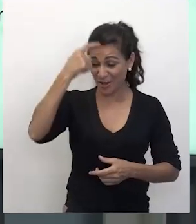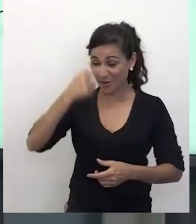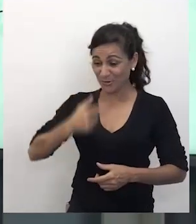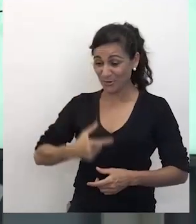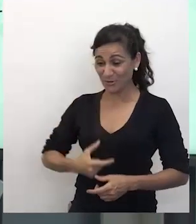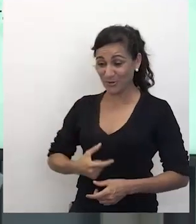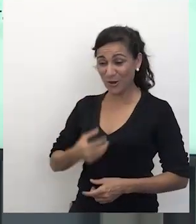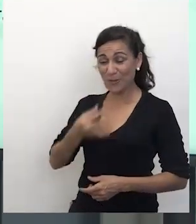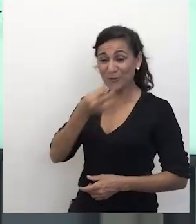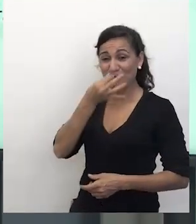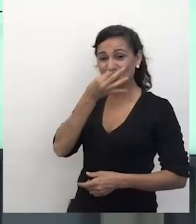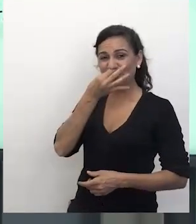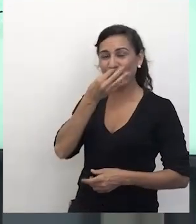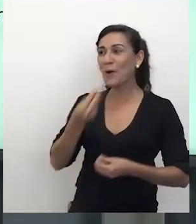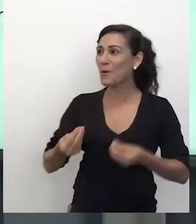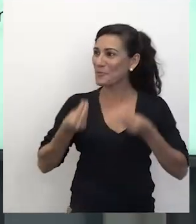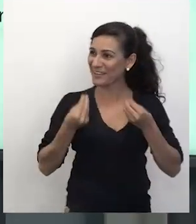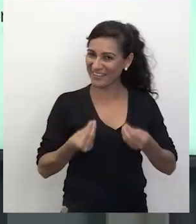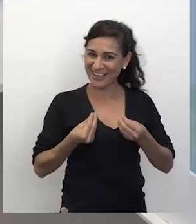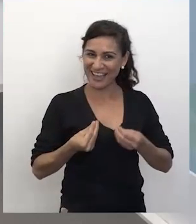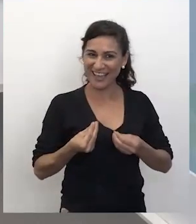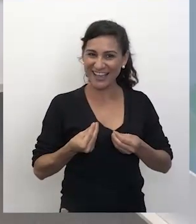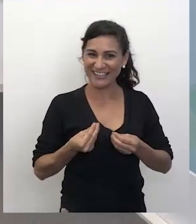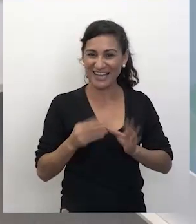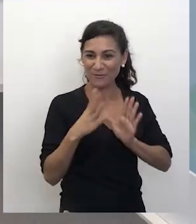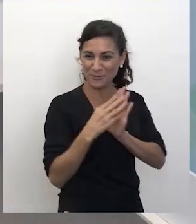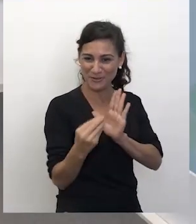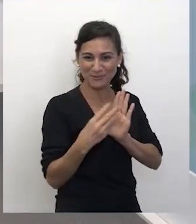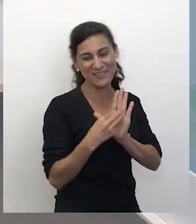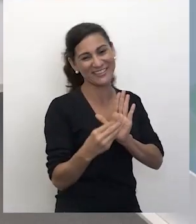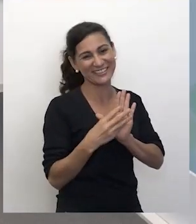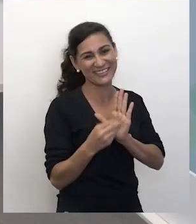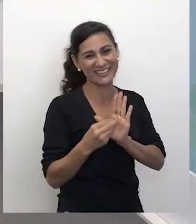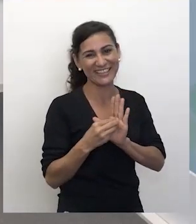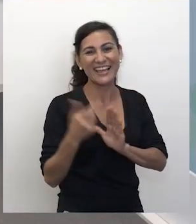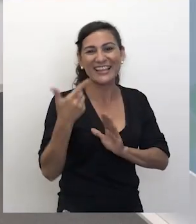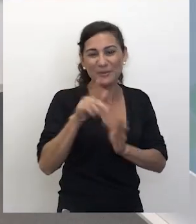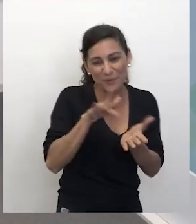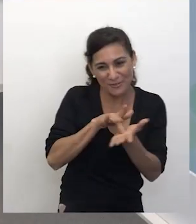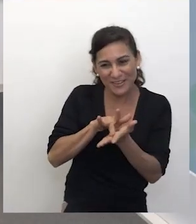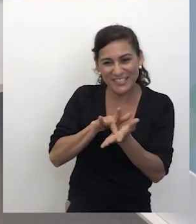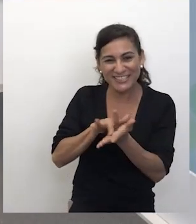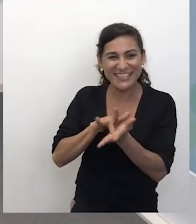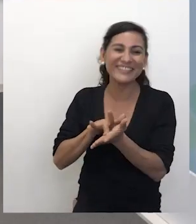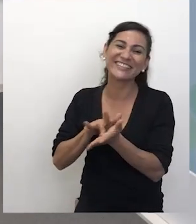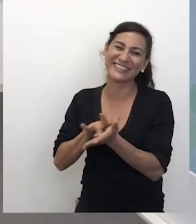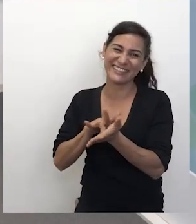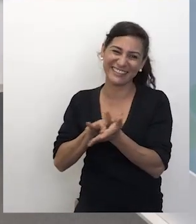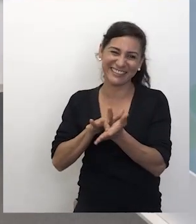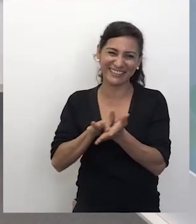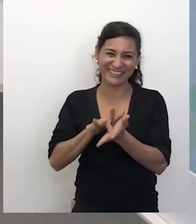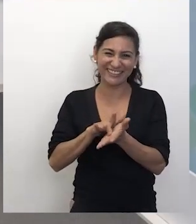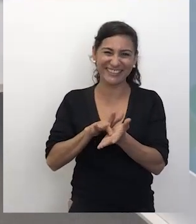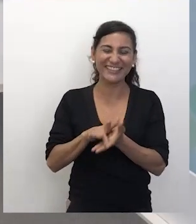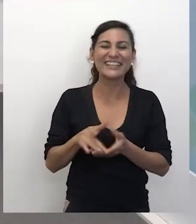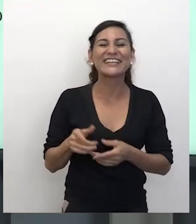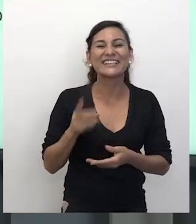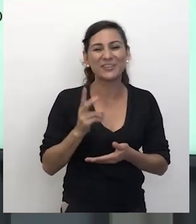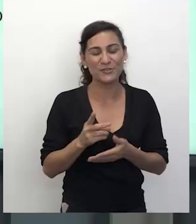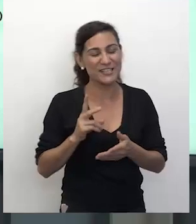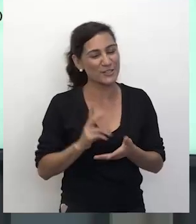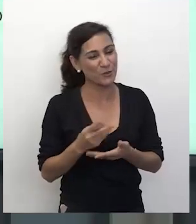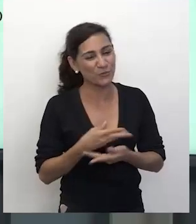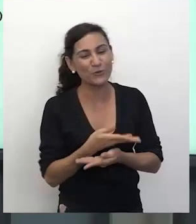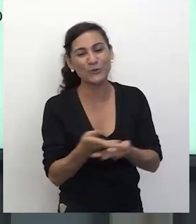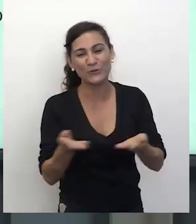e como é que é isso, minha gente? Aí ela ficou me imitando aqui, depois a gente pode pedir para ela falar aqui o meu, boa tarde! Então, sejam todos